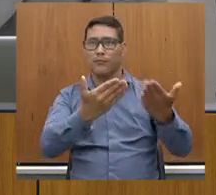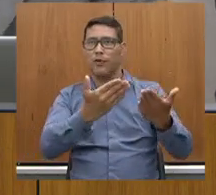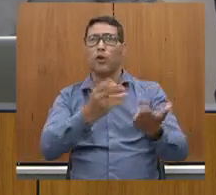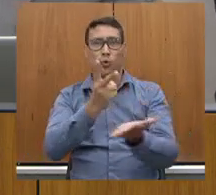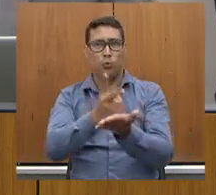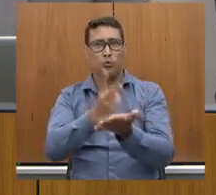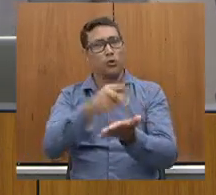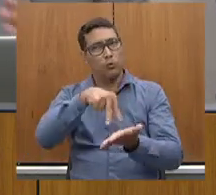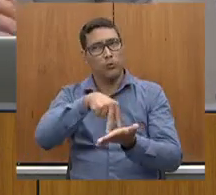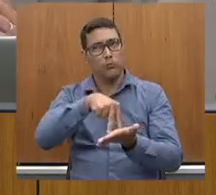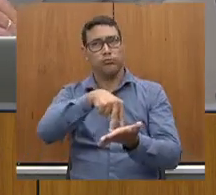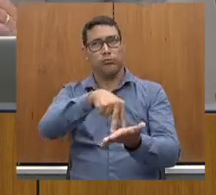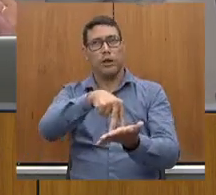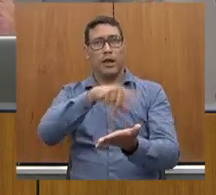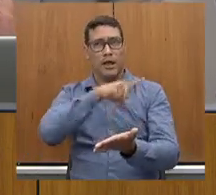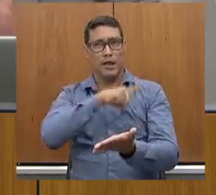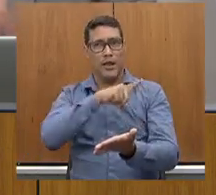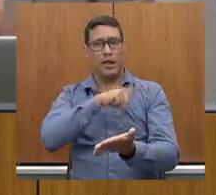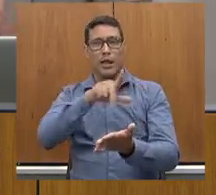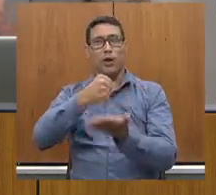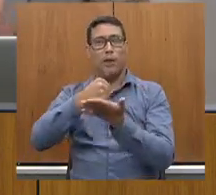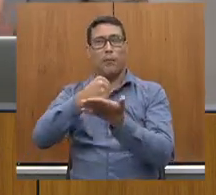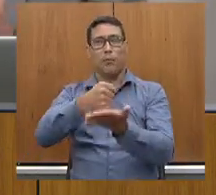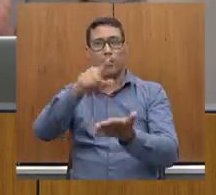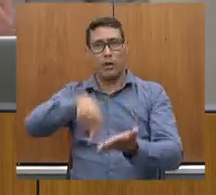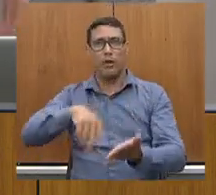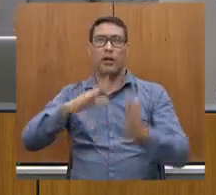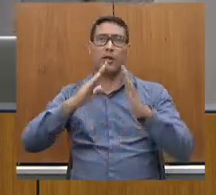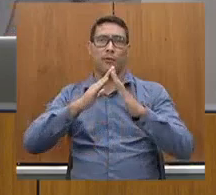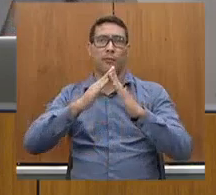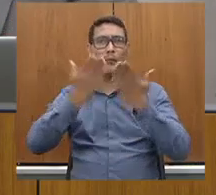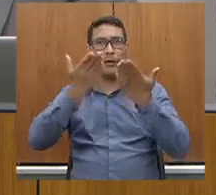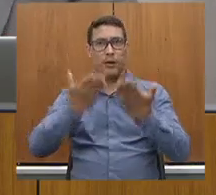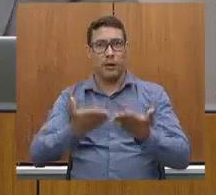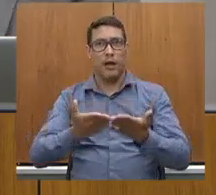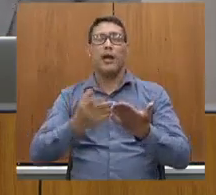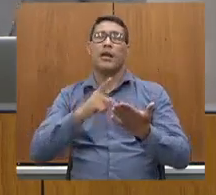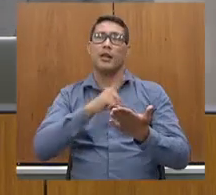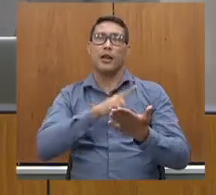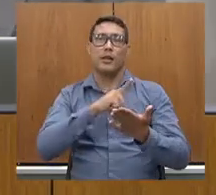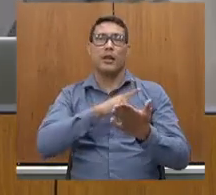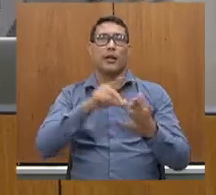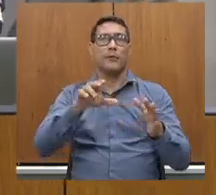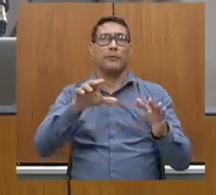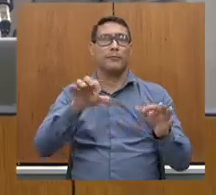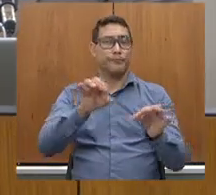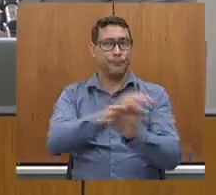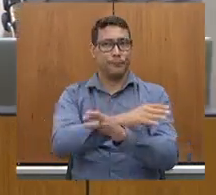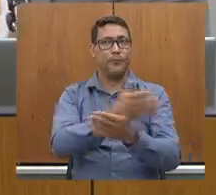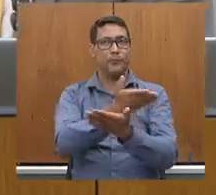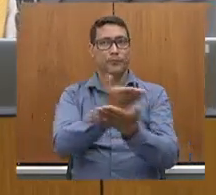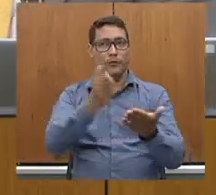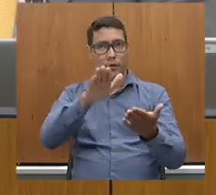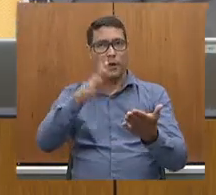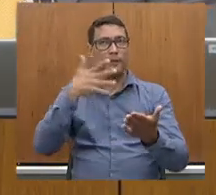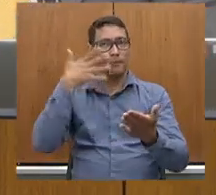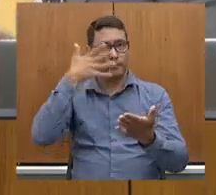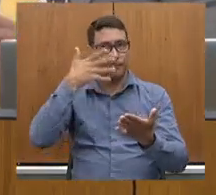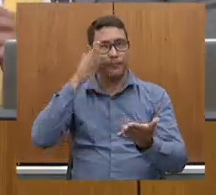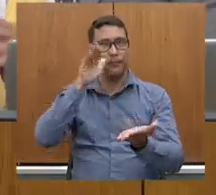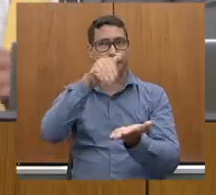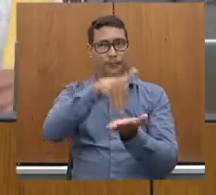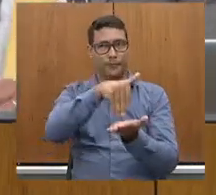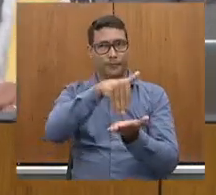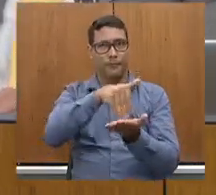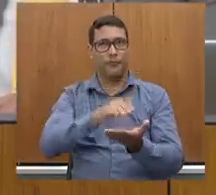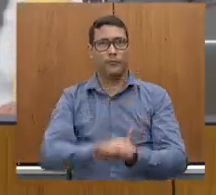tenha o apoio desta casa. Você tem a palavra para as considerações finais para encerrarmos essa audiência. Deputado, muito obrigado